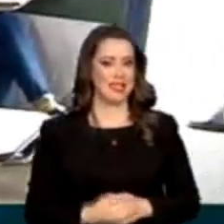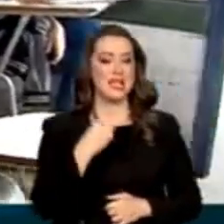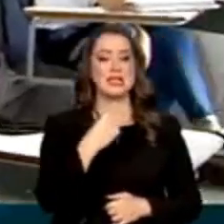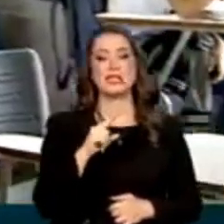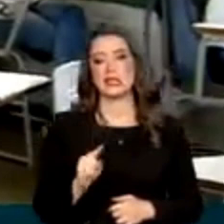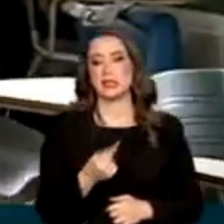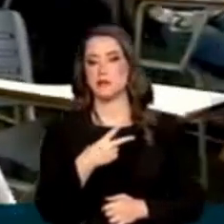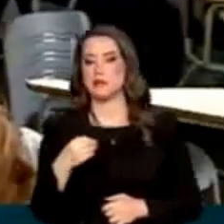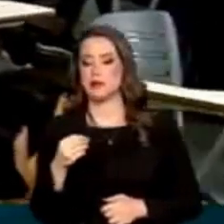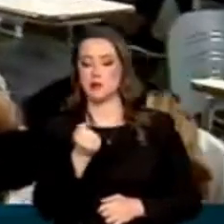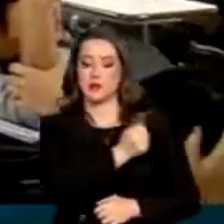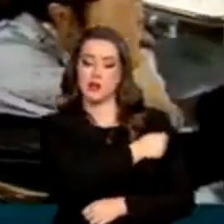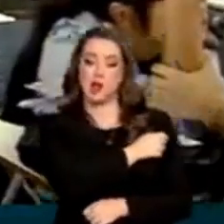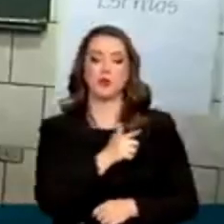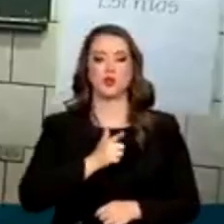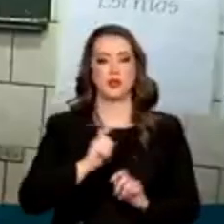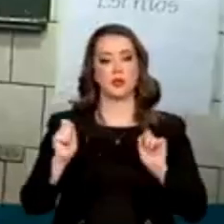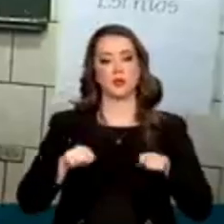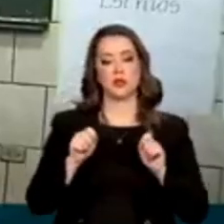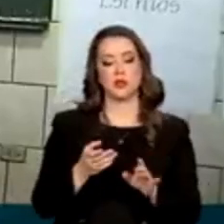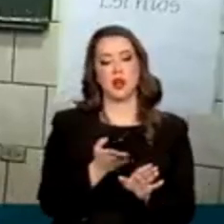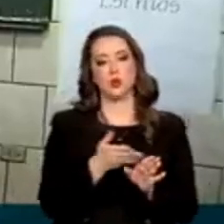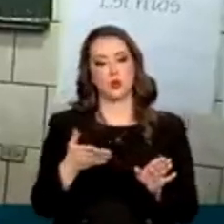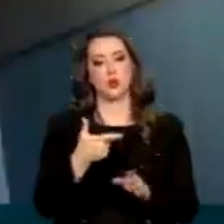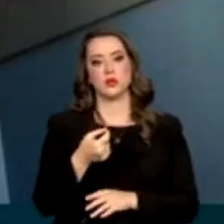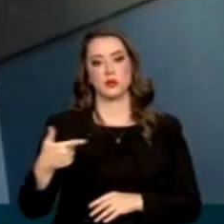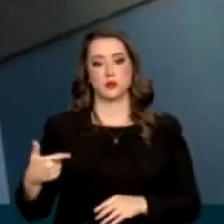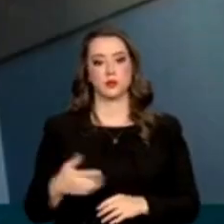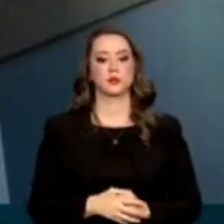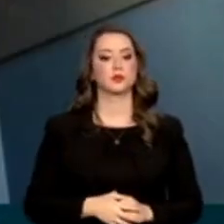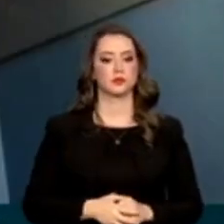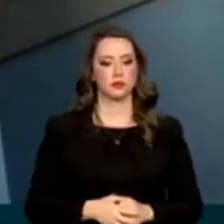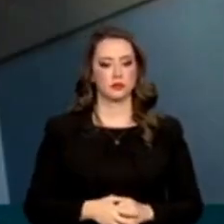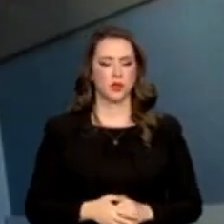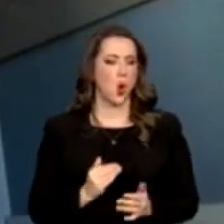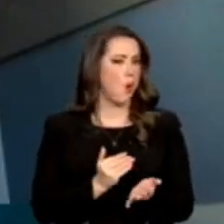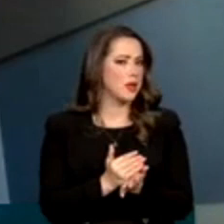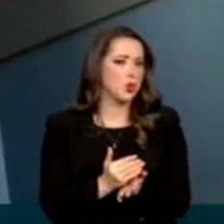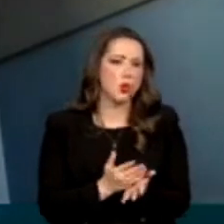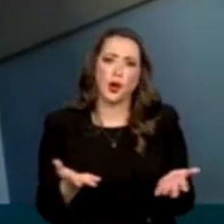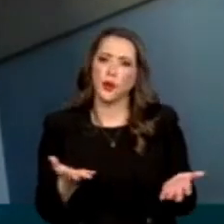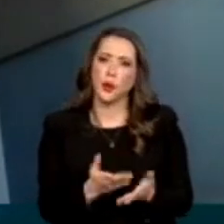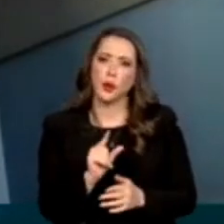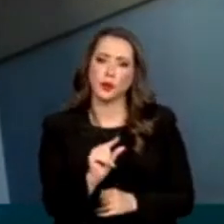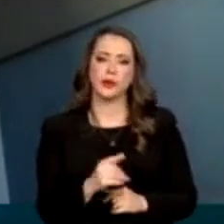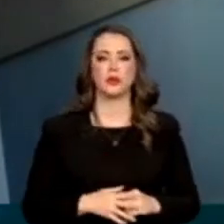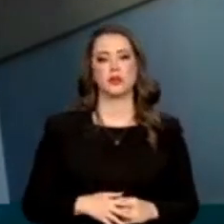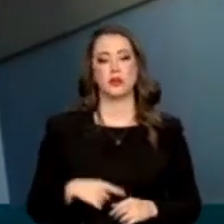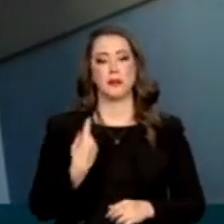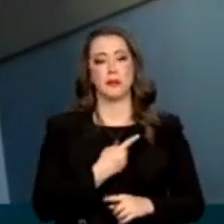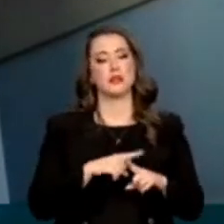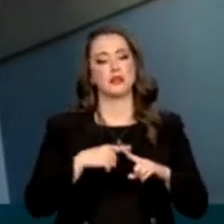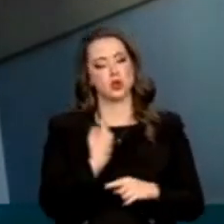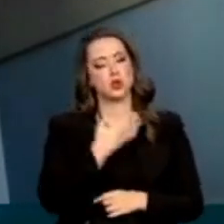alunos foram contemplados em 2022. Ainda é um piloto, ele mal está começando, mas nós